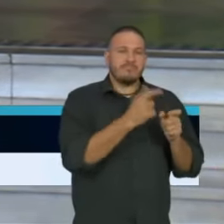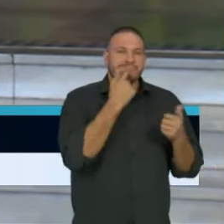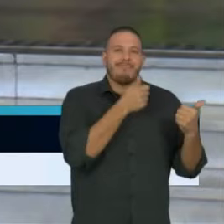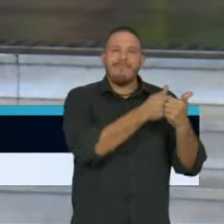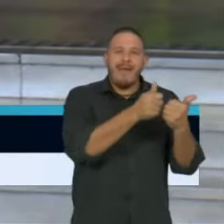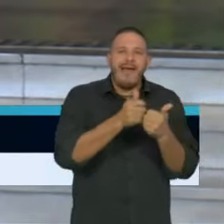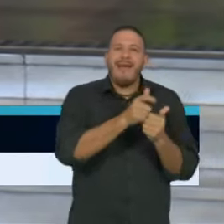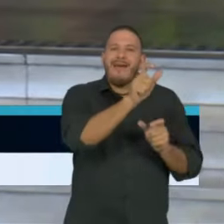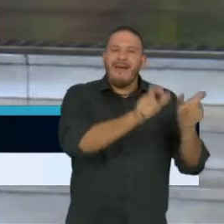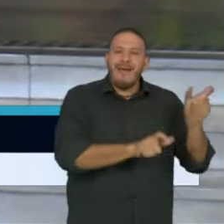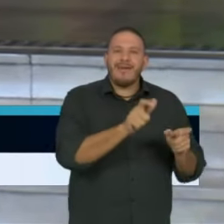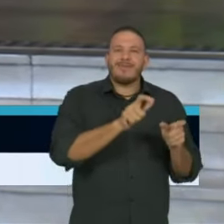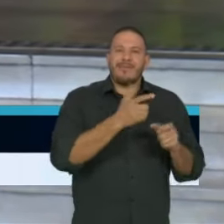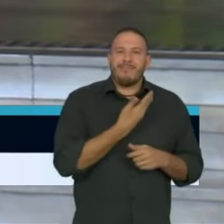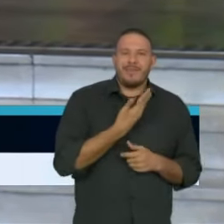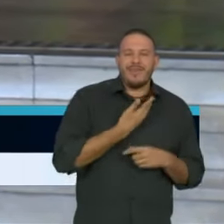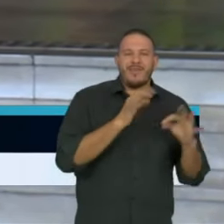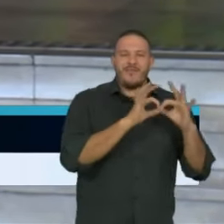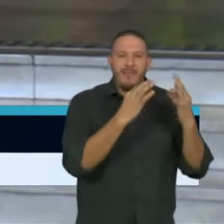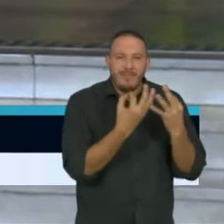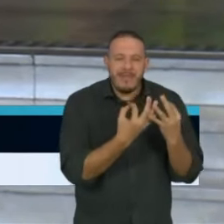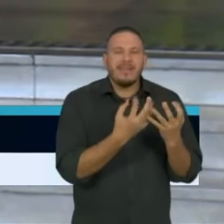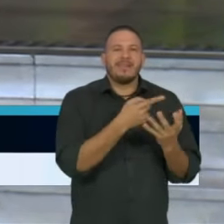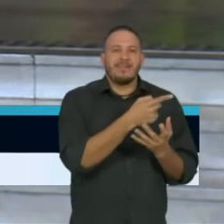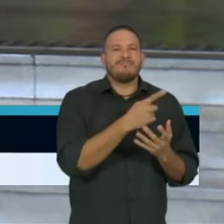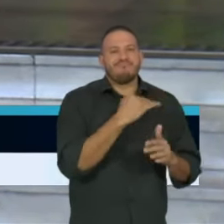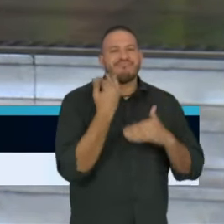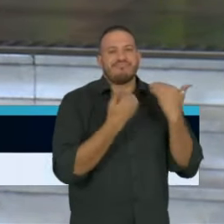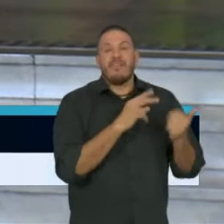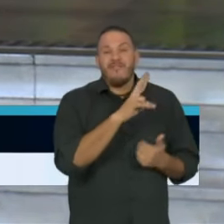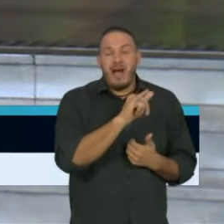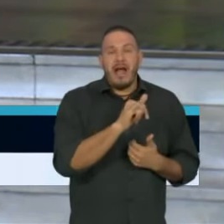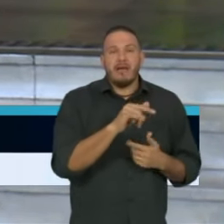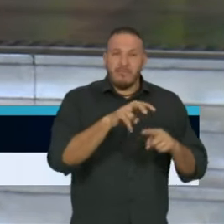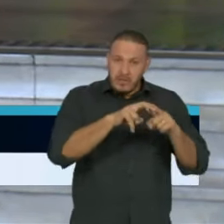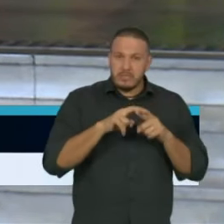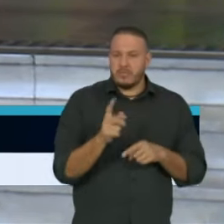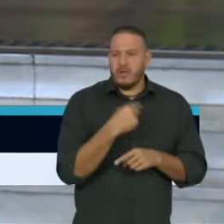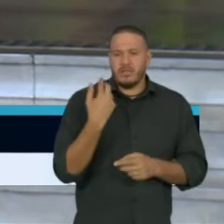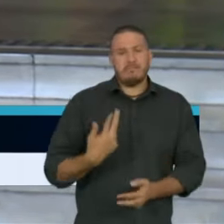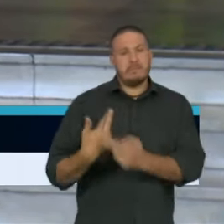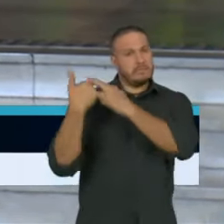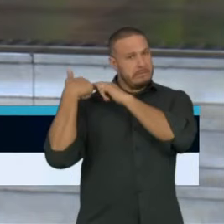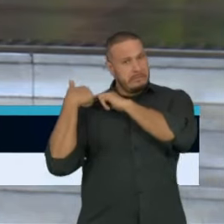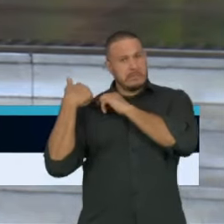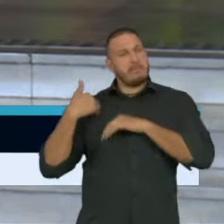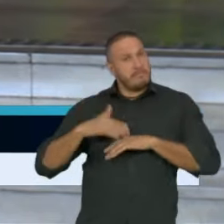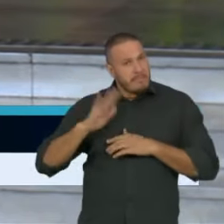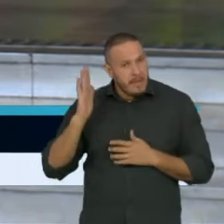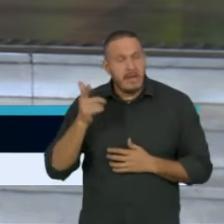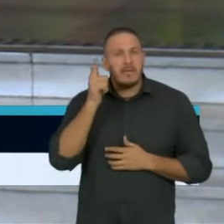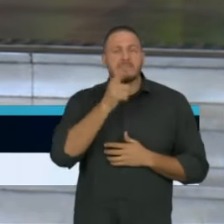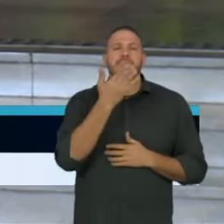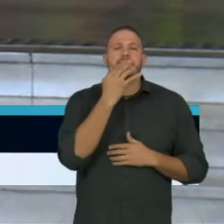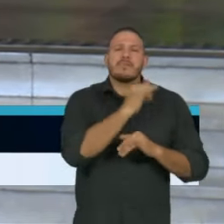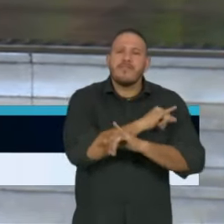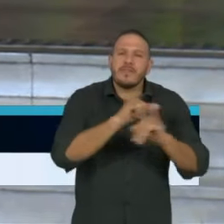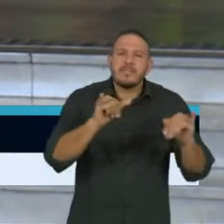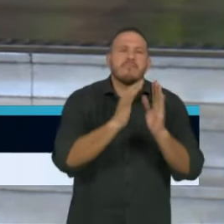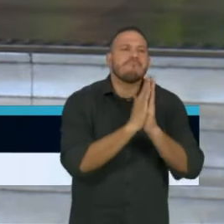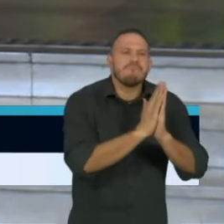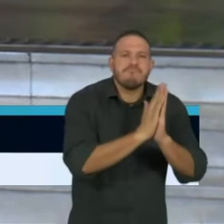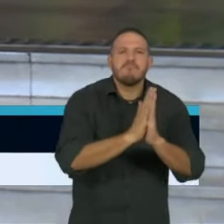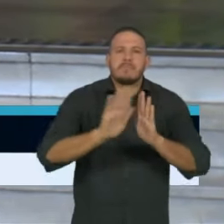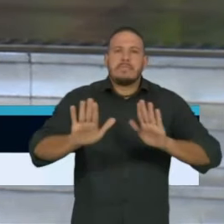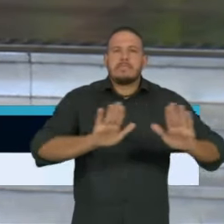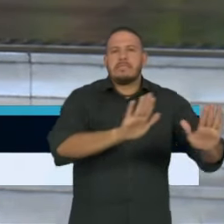deixarão de existir, o que aumenta ainda mais a nossa responsabilidade e o nosso dever de recomendar o afastamento social, o